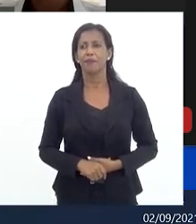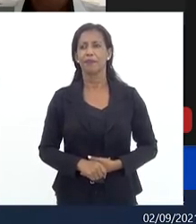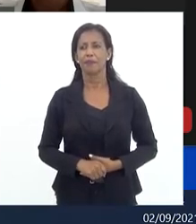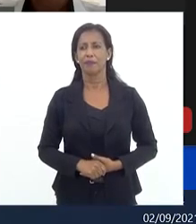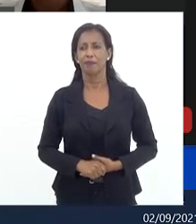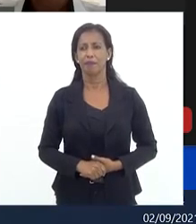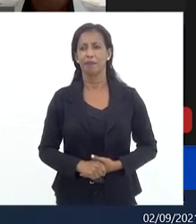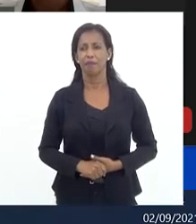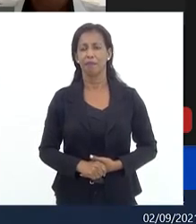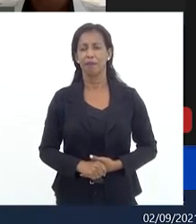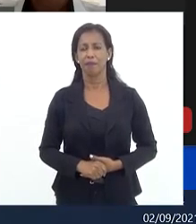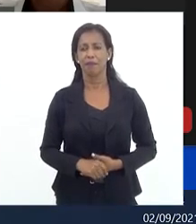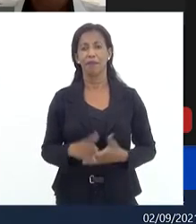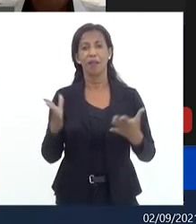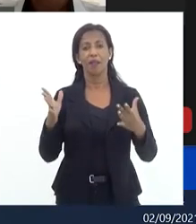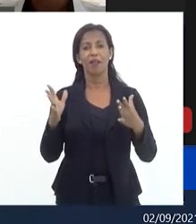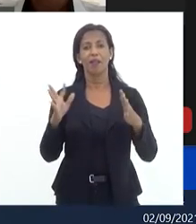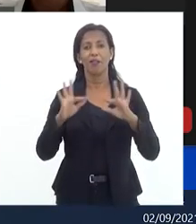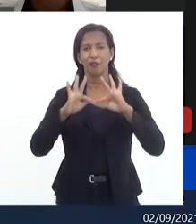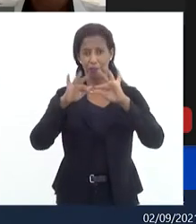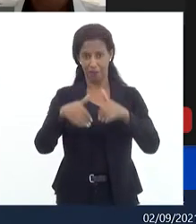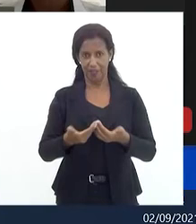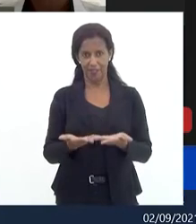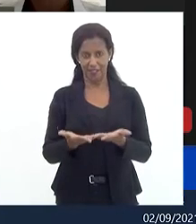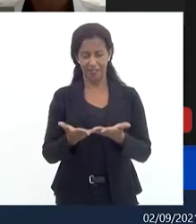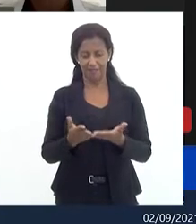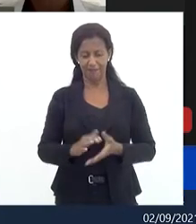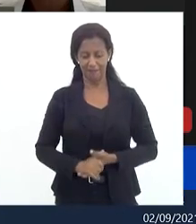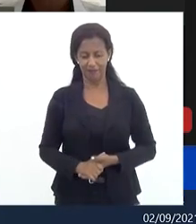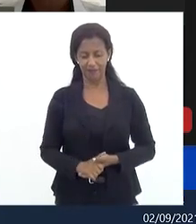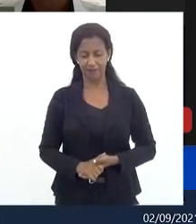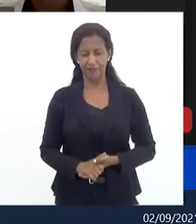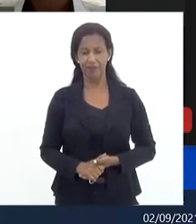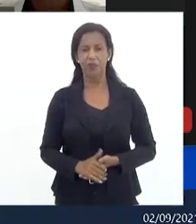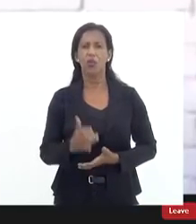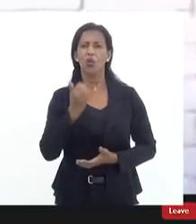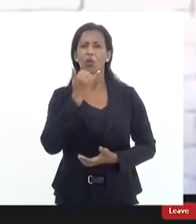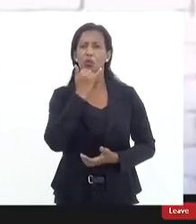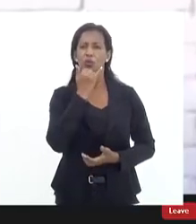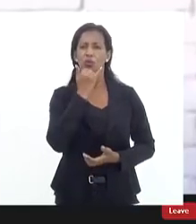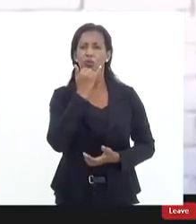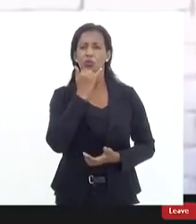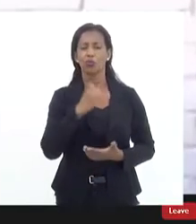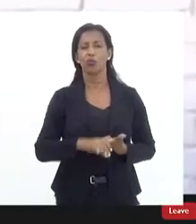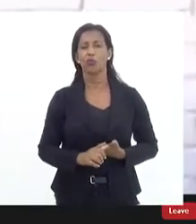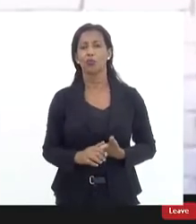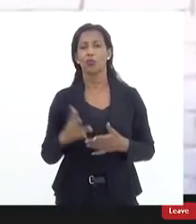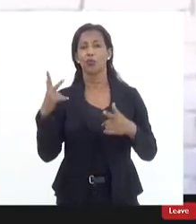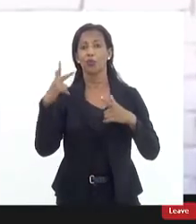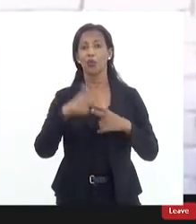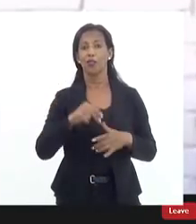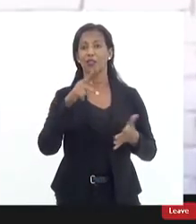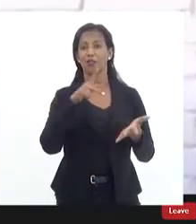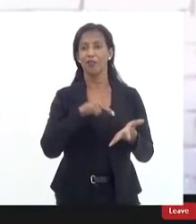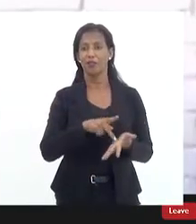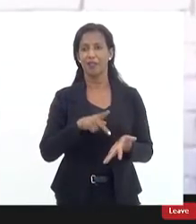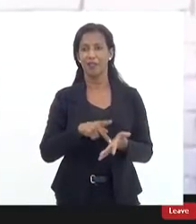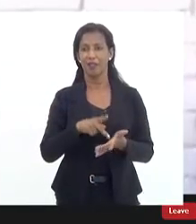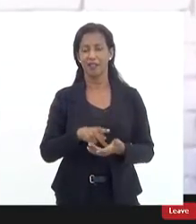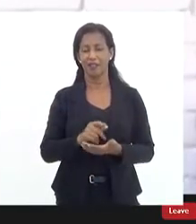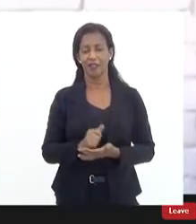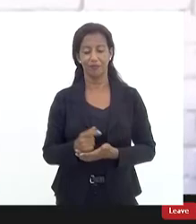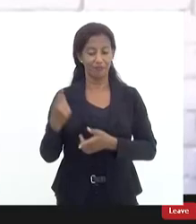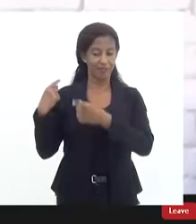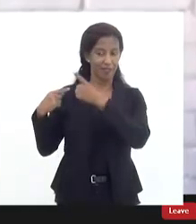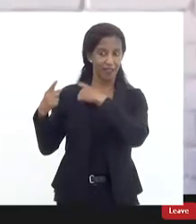não vamos embora vamos encerrar vamos embora tudo bem peço só desculpas por ter que interrompê-lo de fato a gente lá no